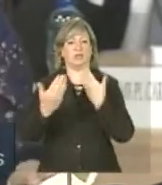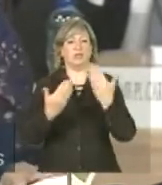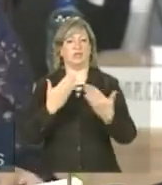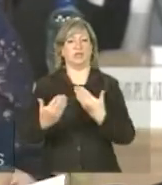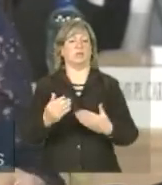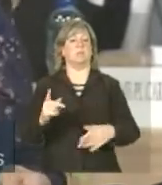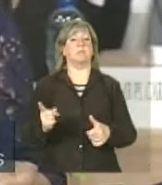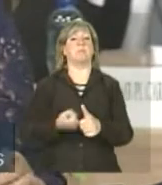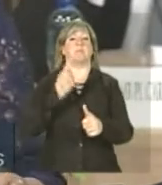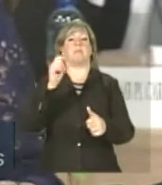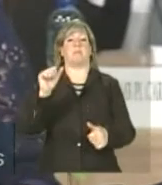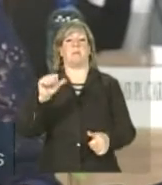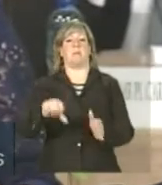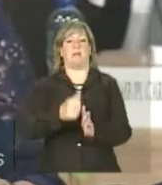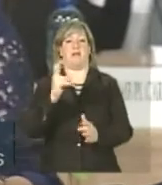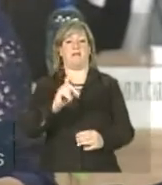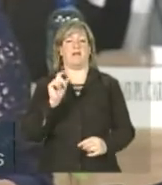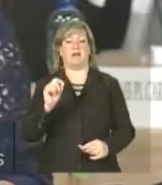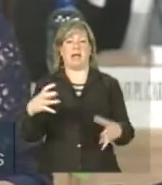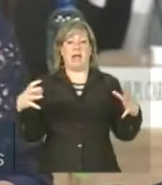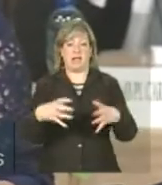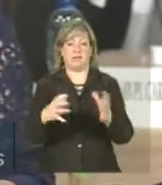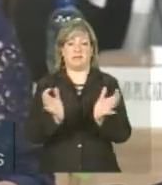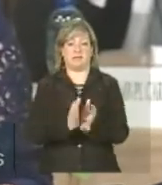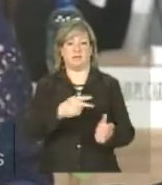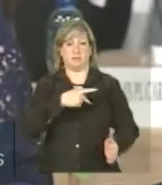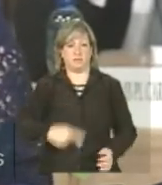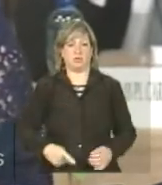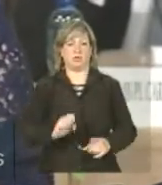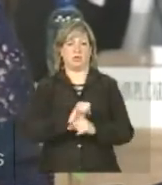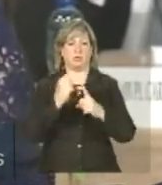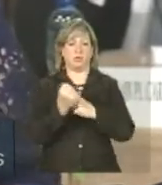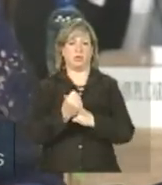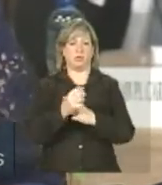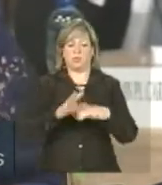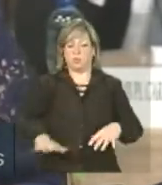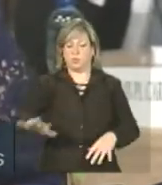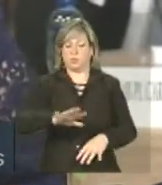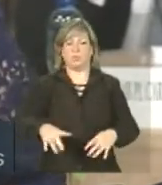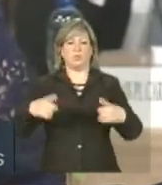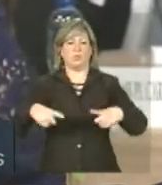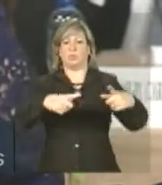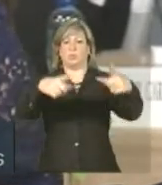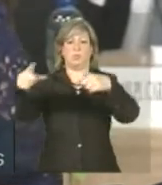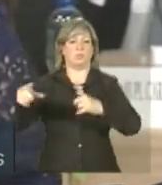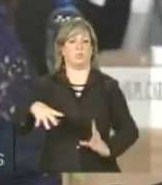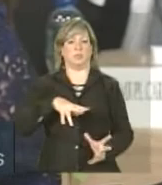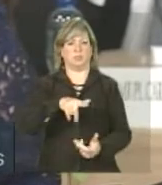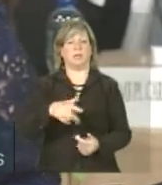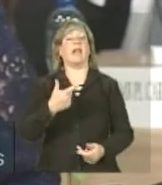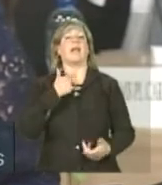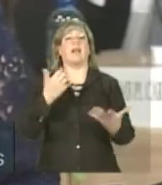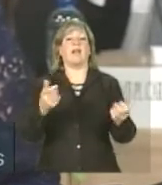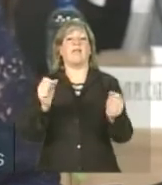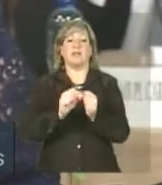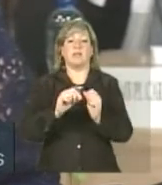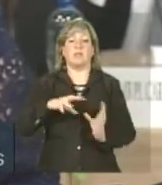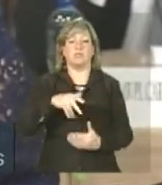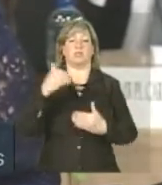pioneiro entre Estados, sociedades e continentes que desejam construir um mundo de